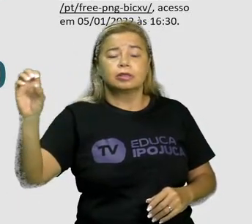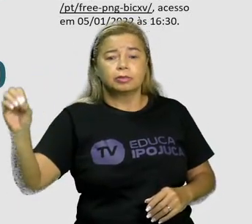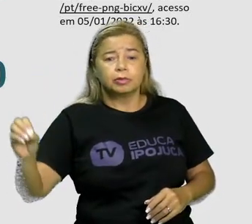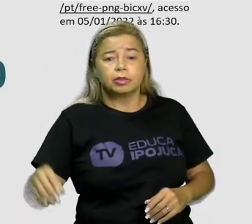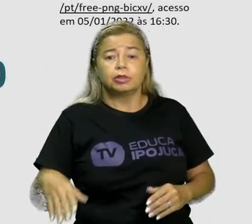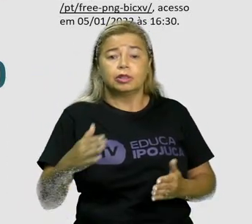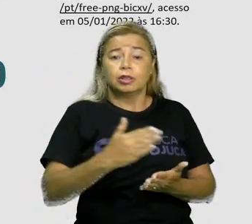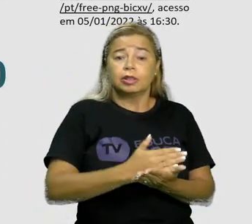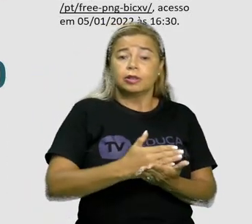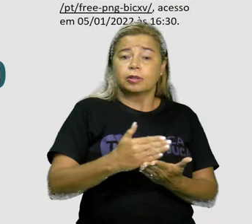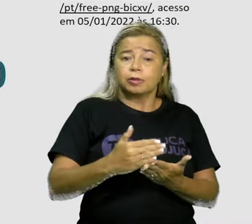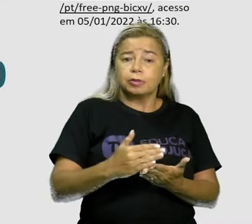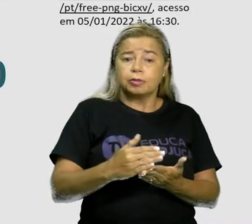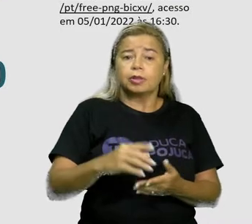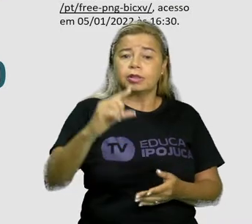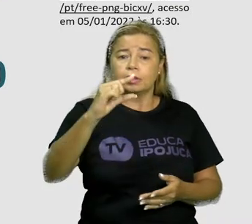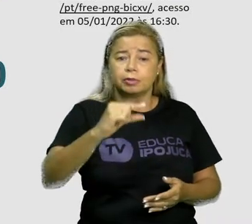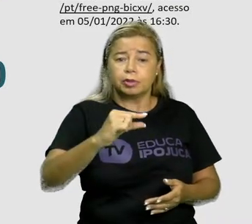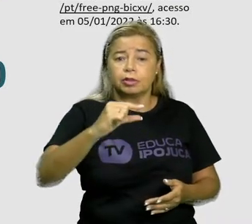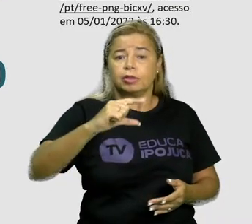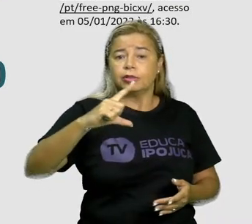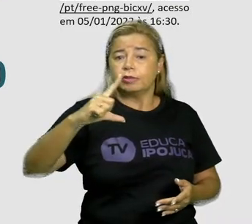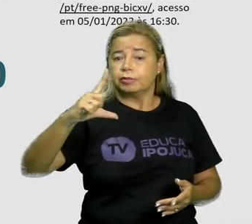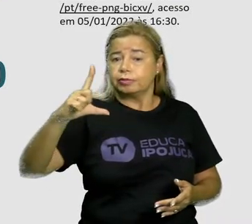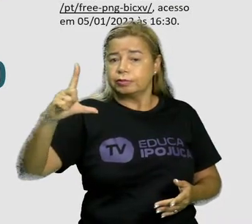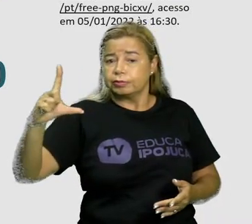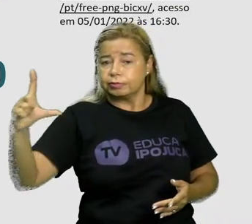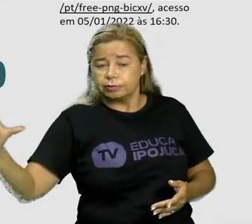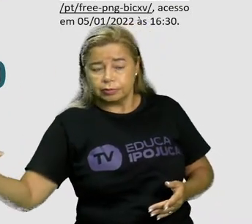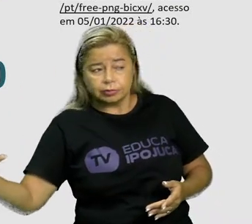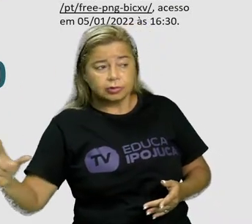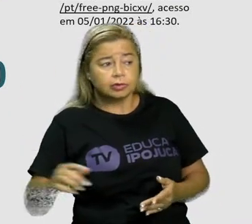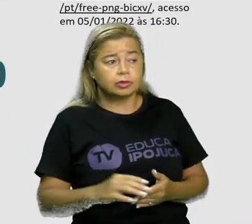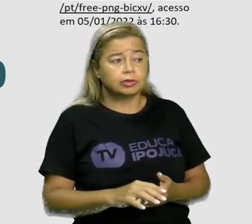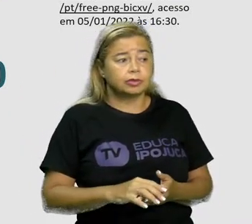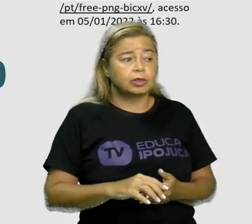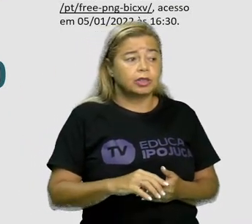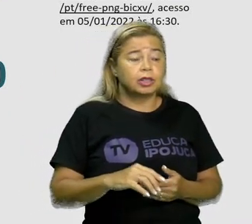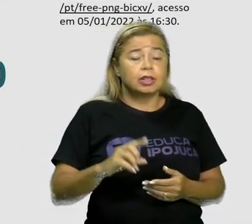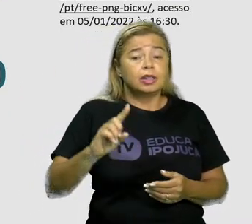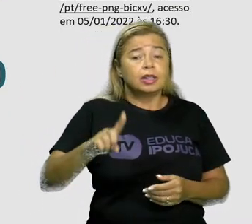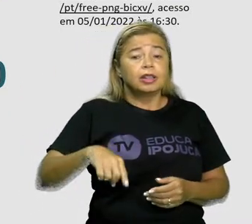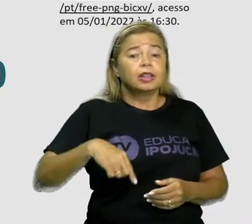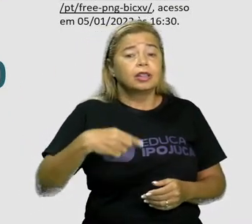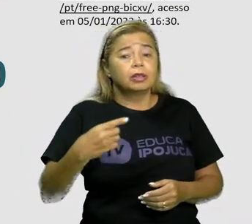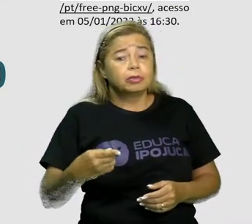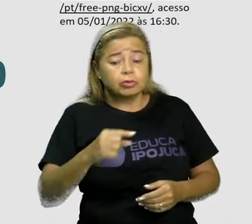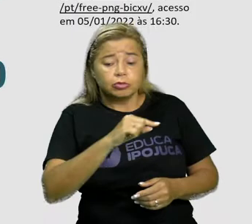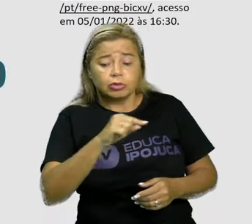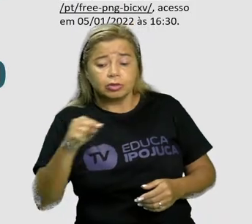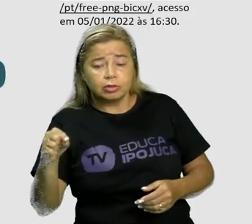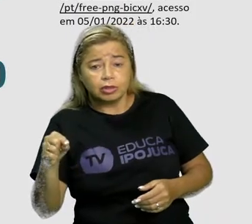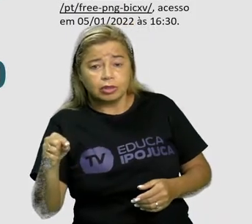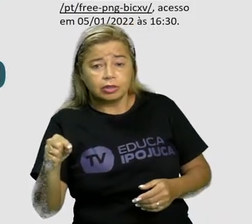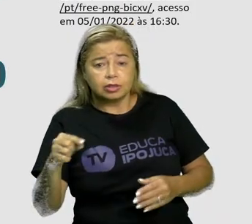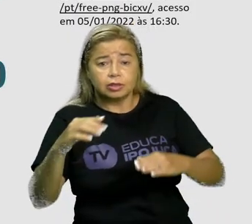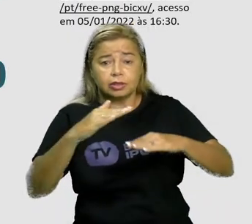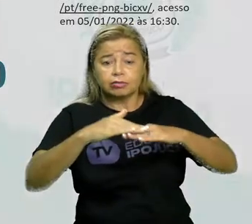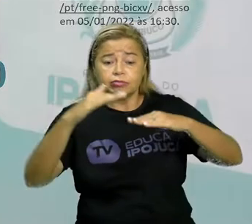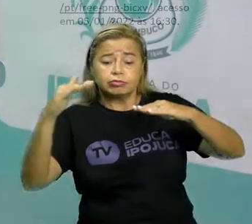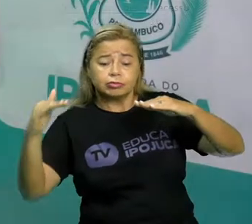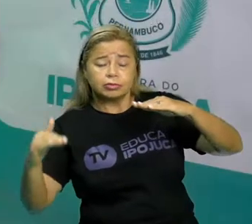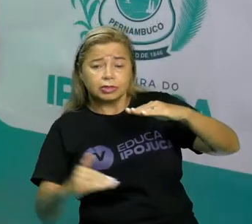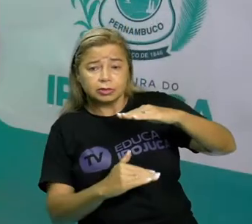linha, nós temos, voltando, vinte mil, dezoito mil, dezesseis mil e